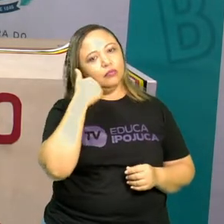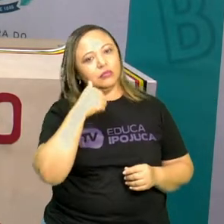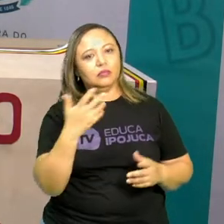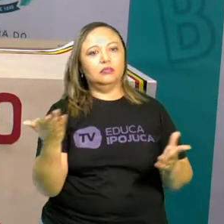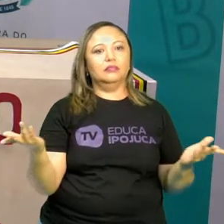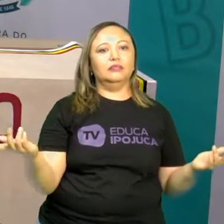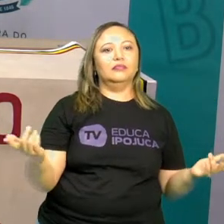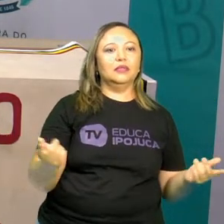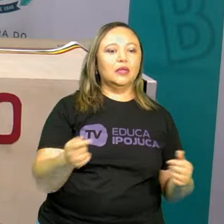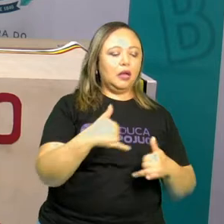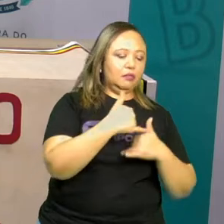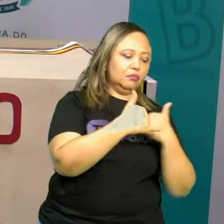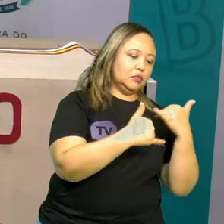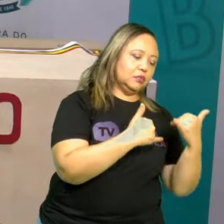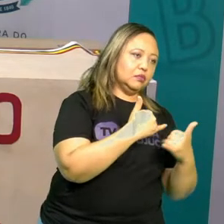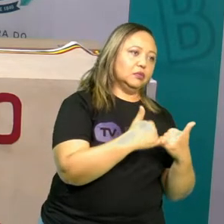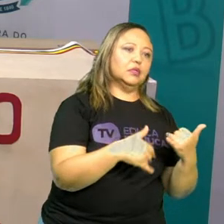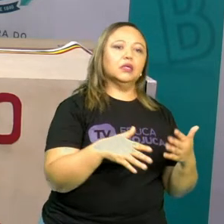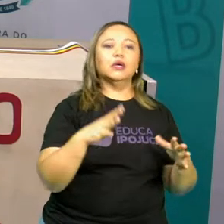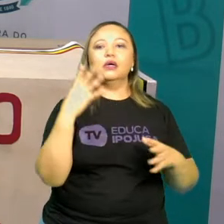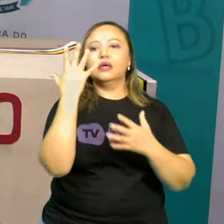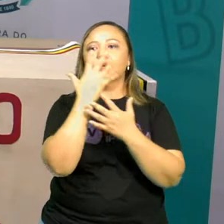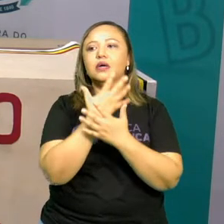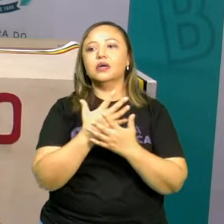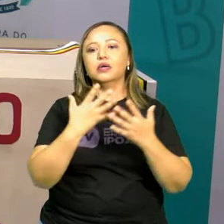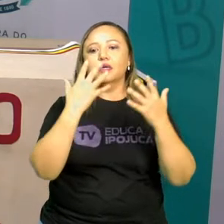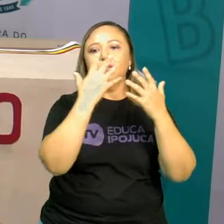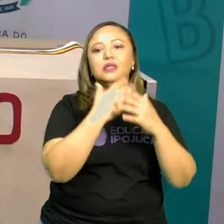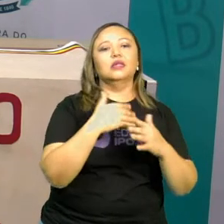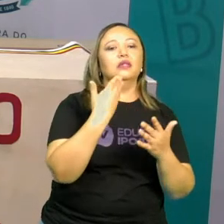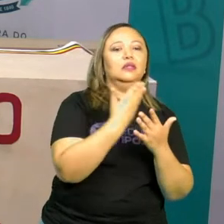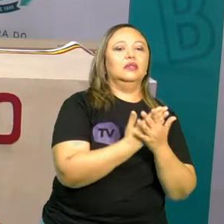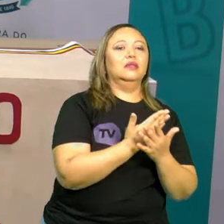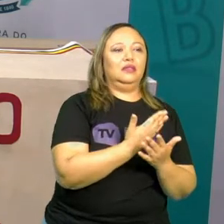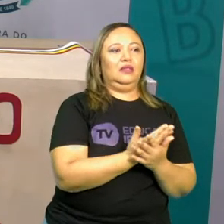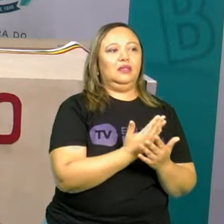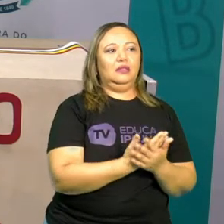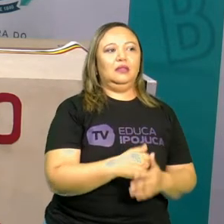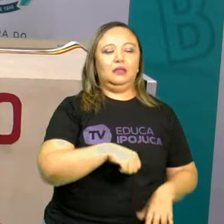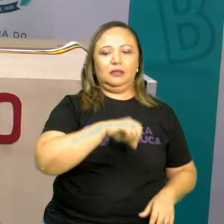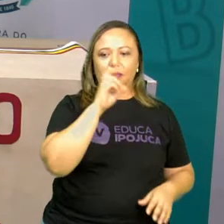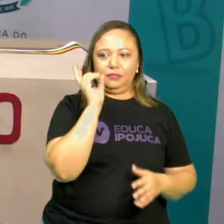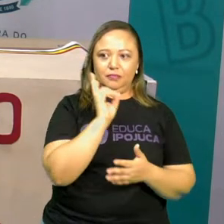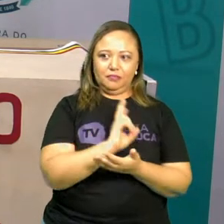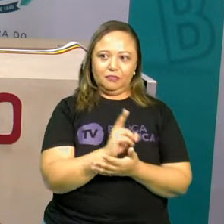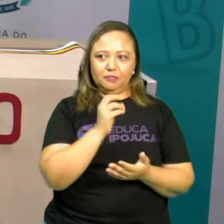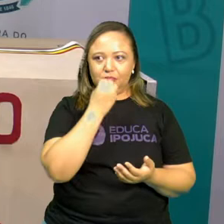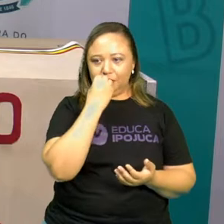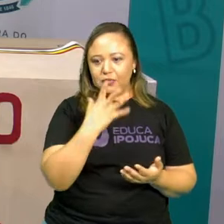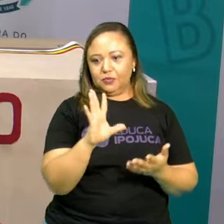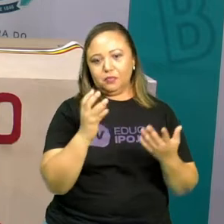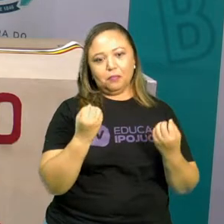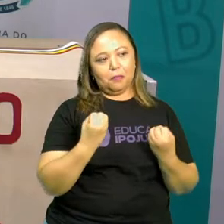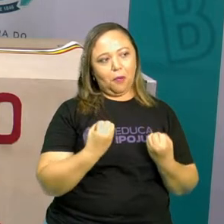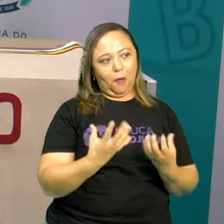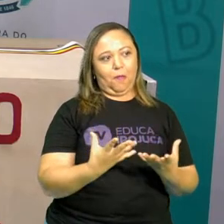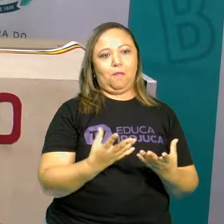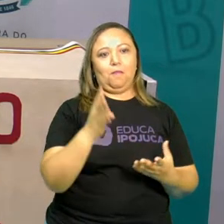Brincar, cantar, estudar é sempre muito